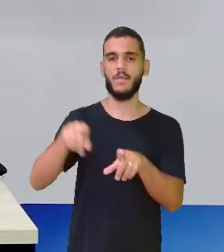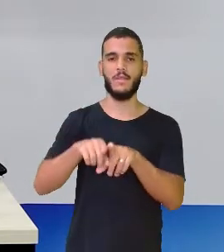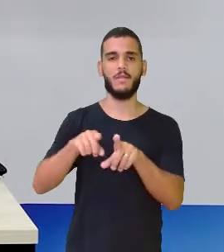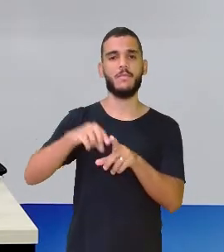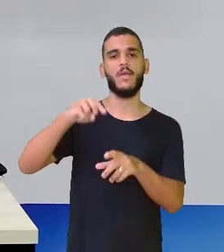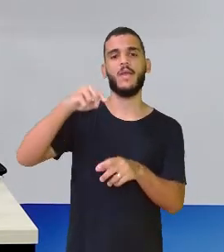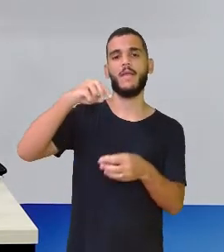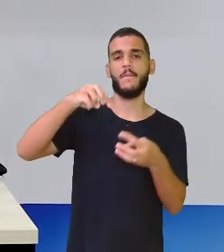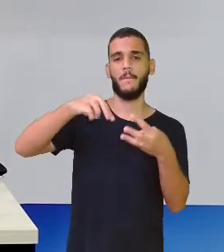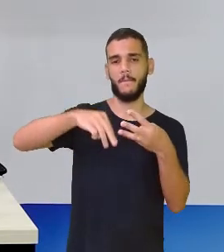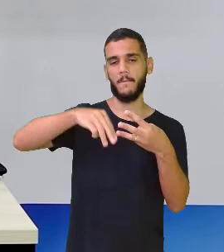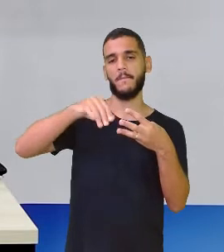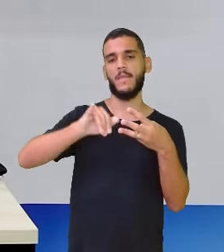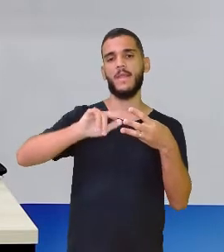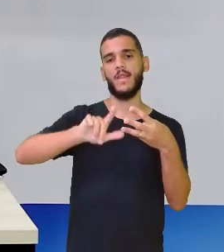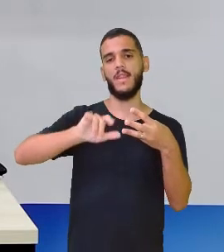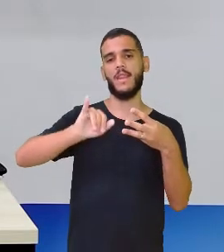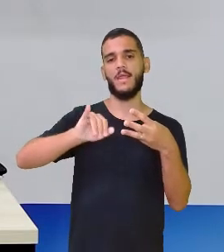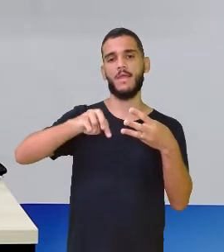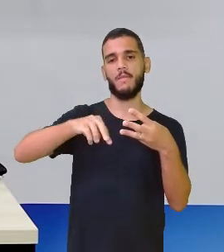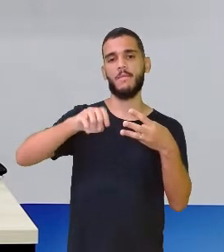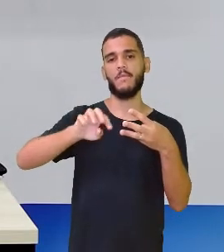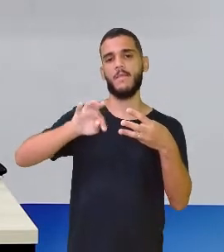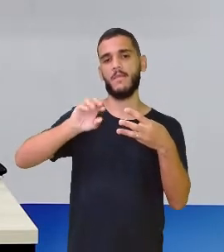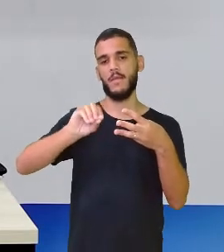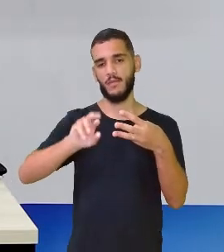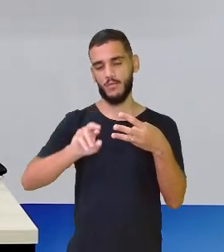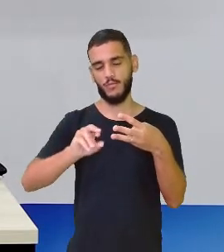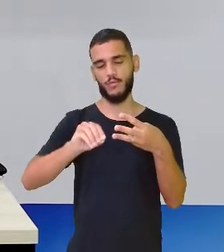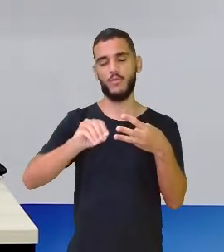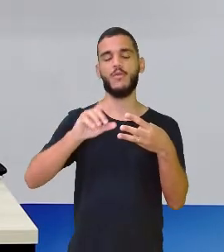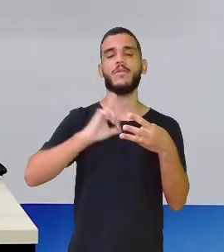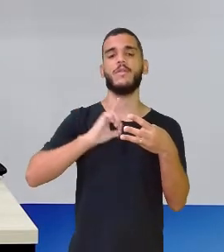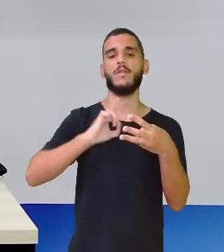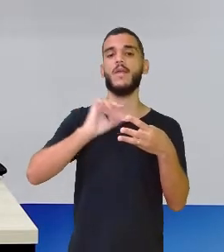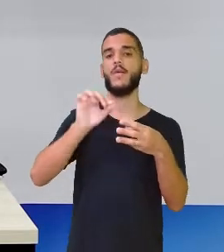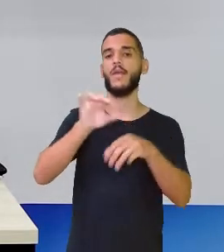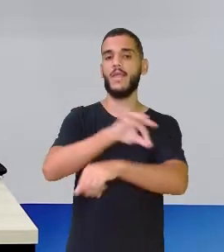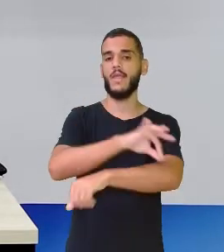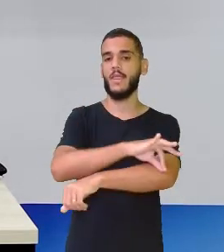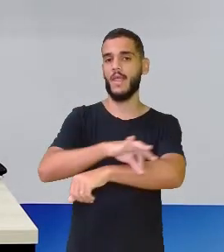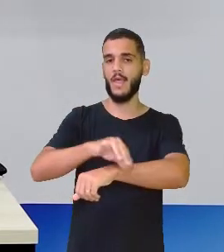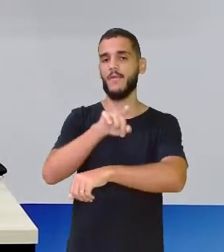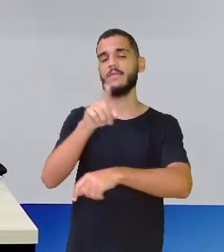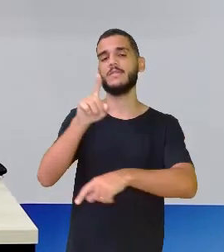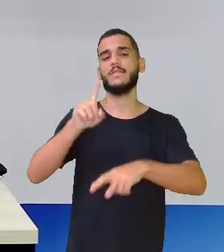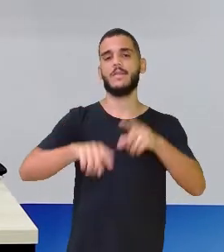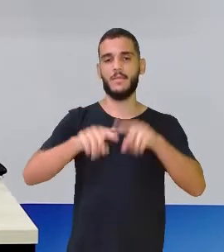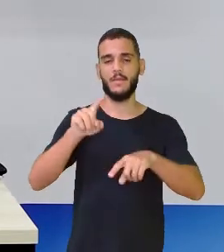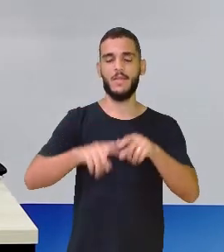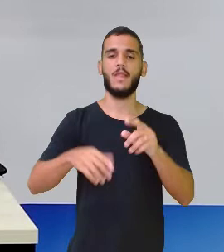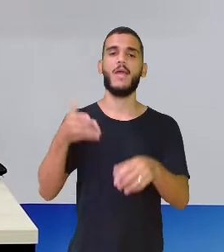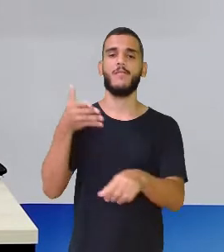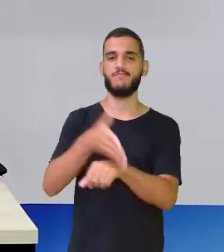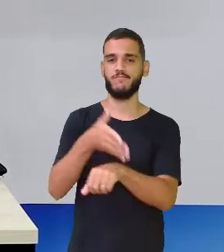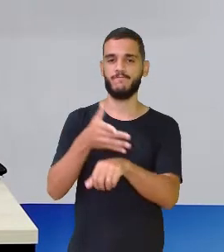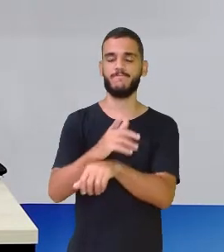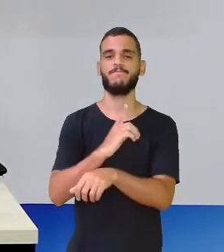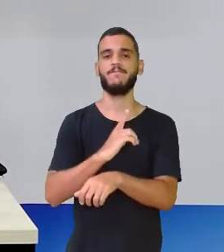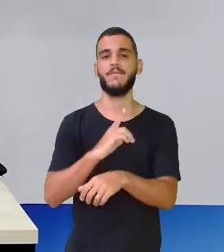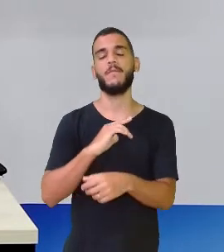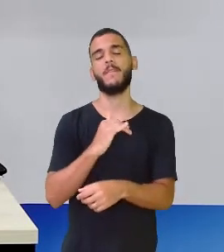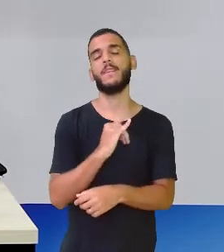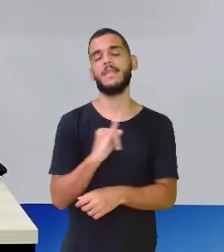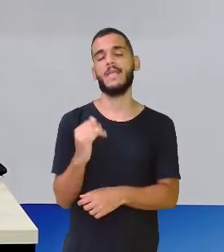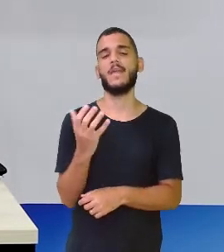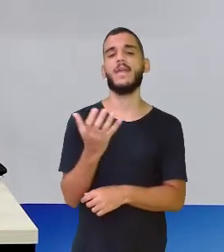porque é a unidade de medida que tem na nossa régua e é o material que vocês têm acesso. Se eu quisesse,